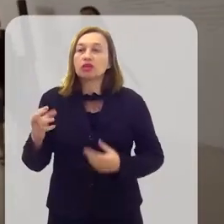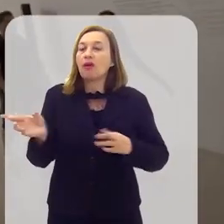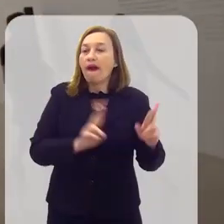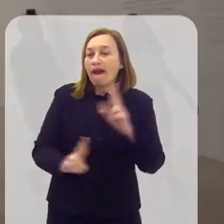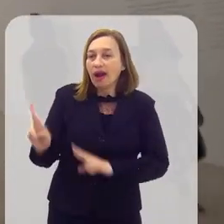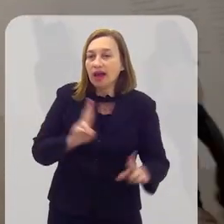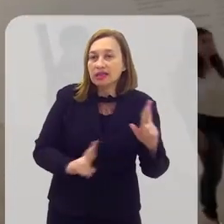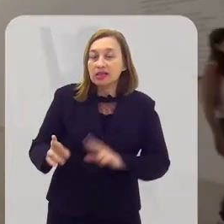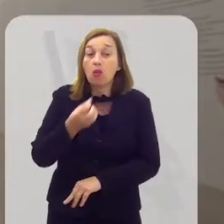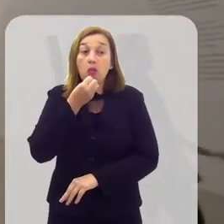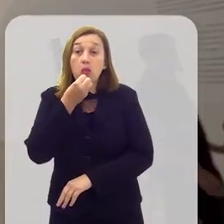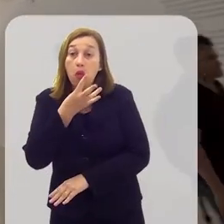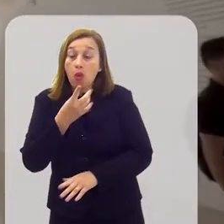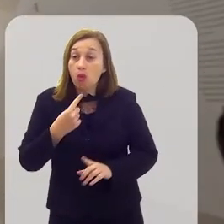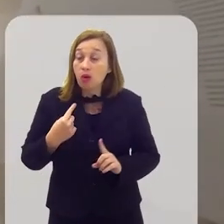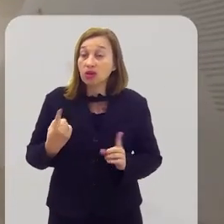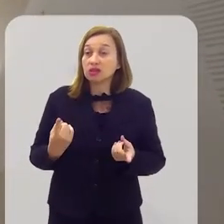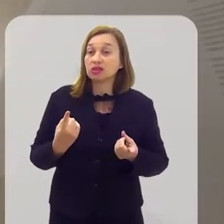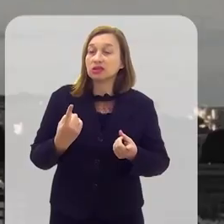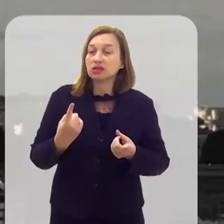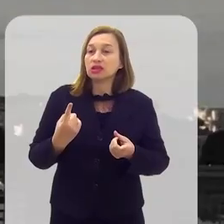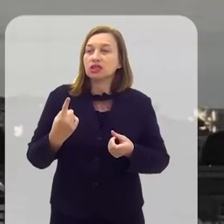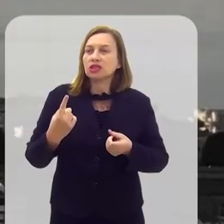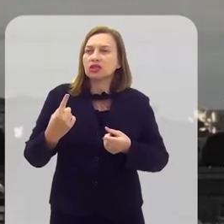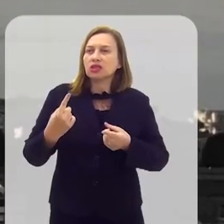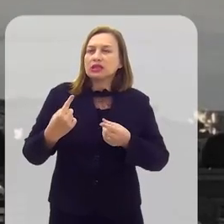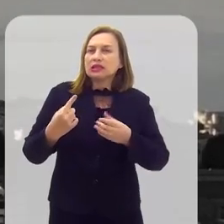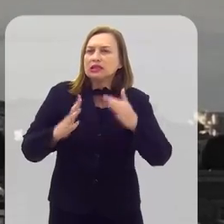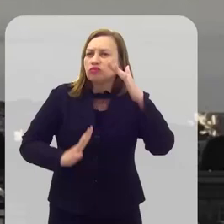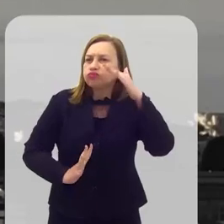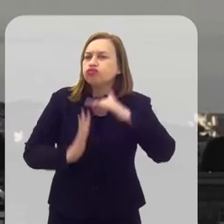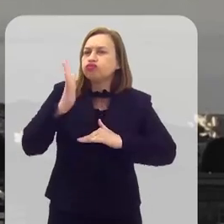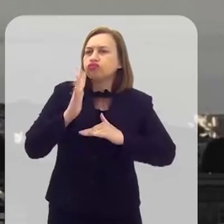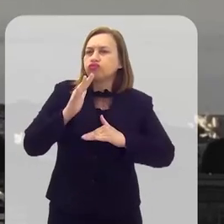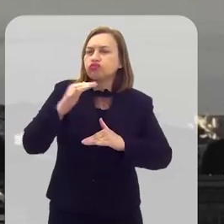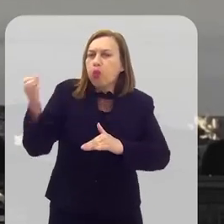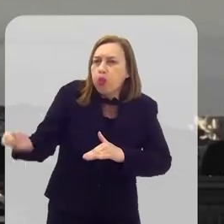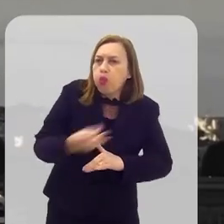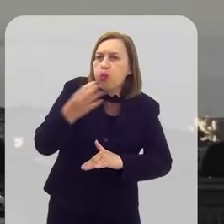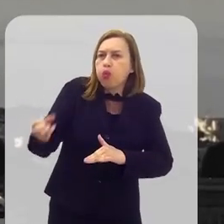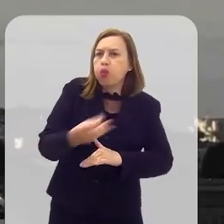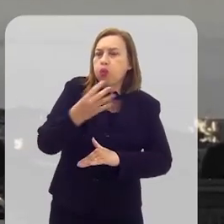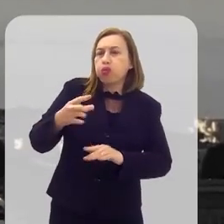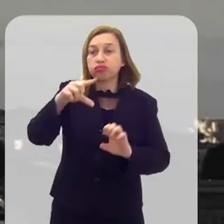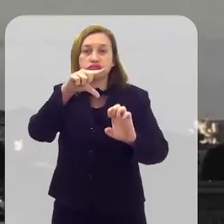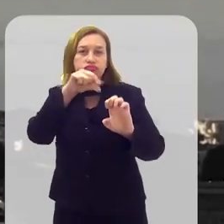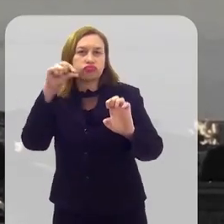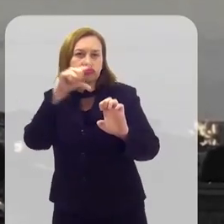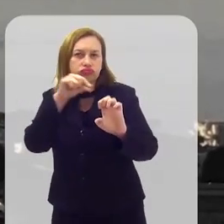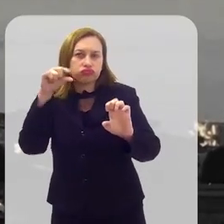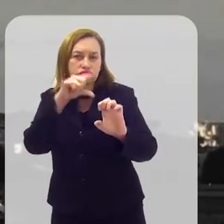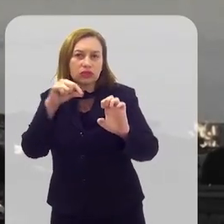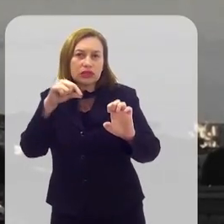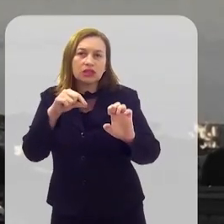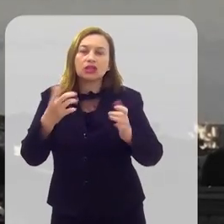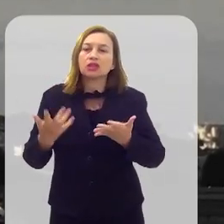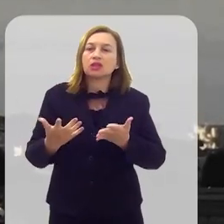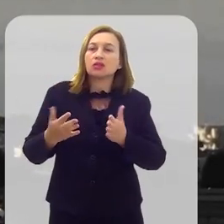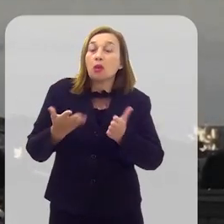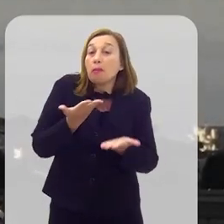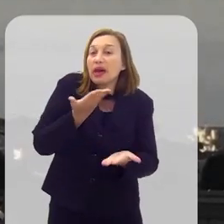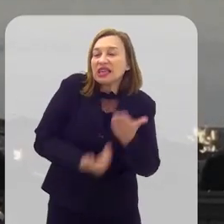uma posição relativamente positiva nos rankings e indicadores de inovação e empreendedorismo,